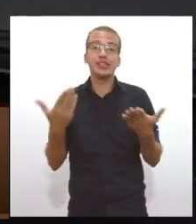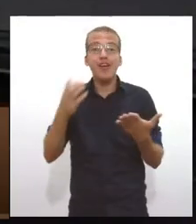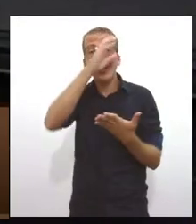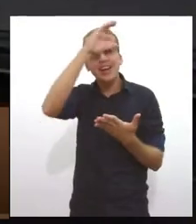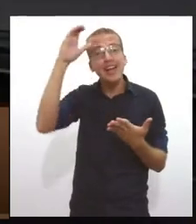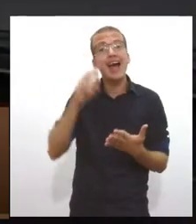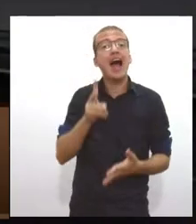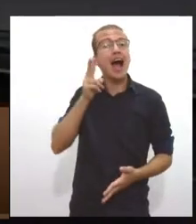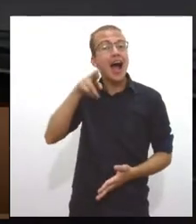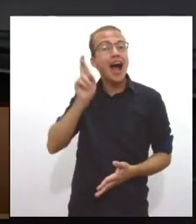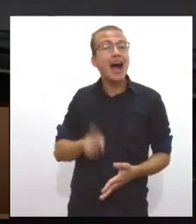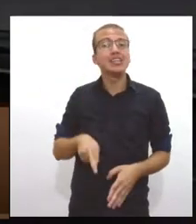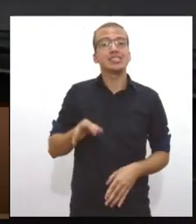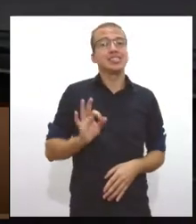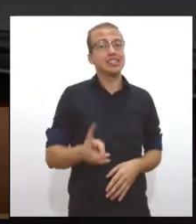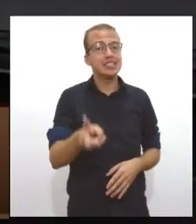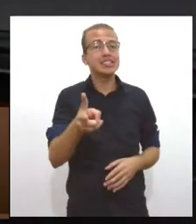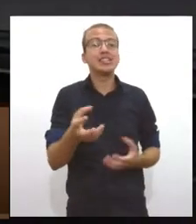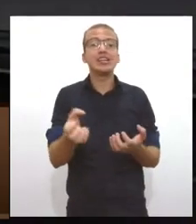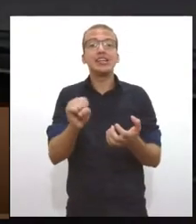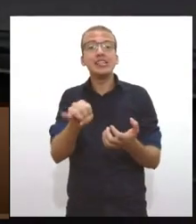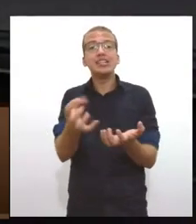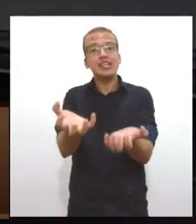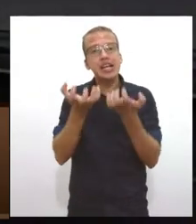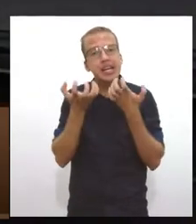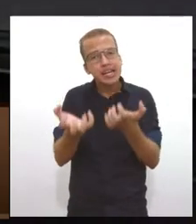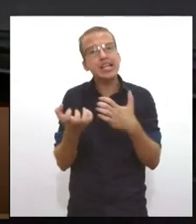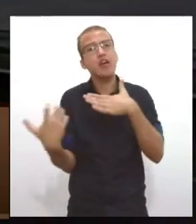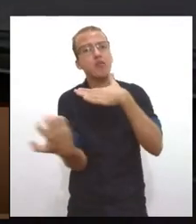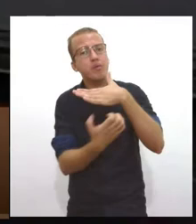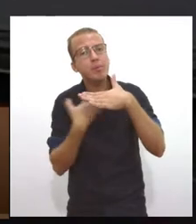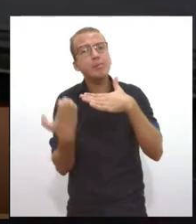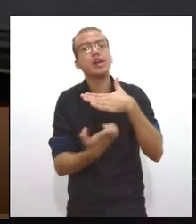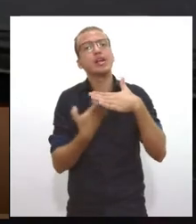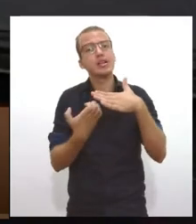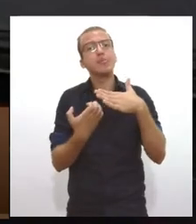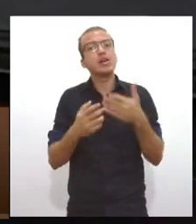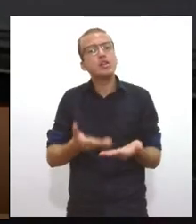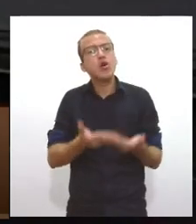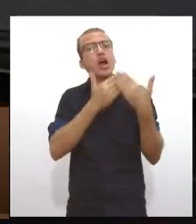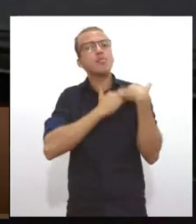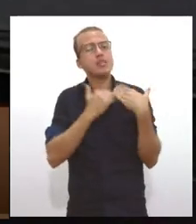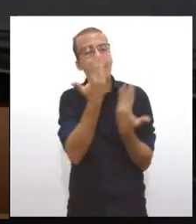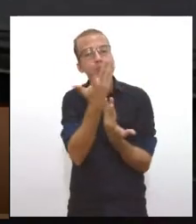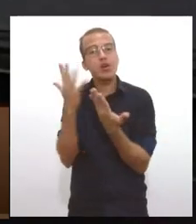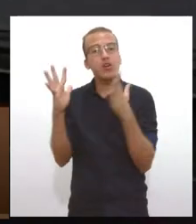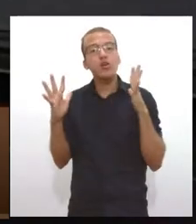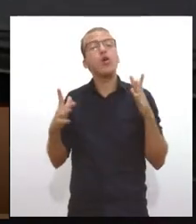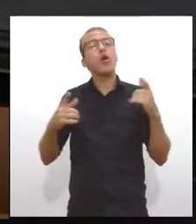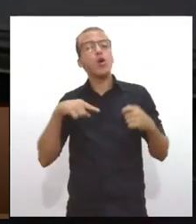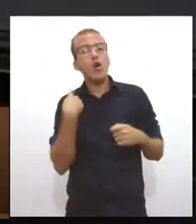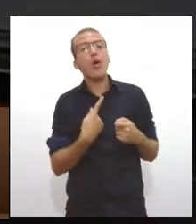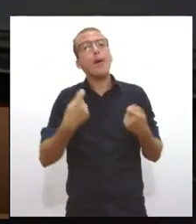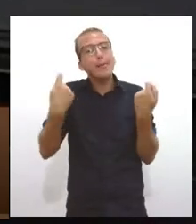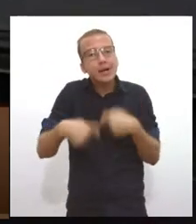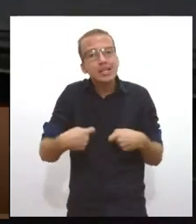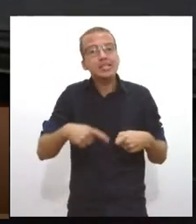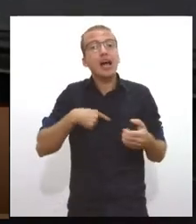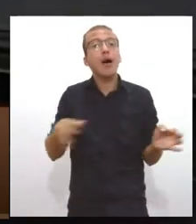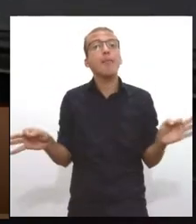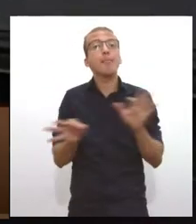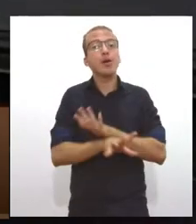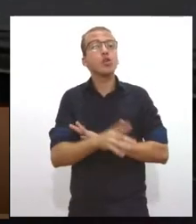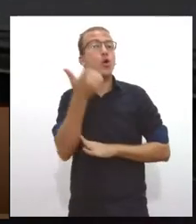empreendimentos ambientalmente responsáveis, nós temos que nos preparar para vender para clientes que querem